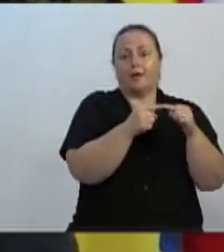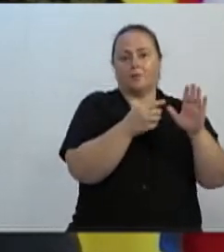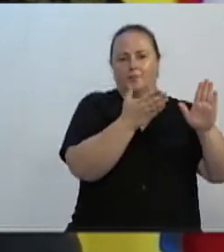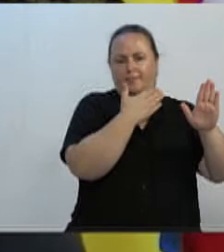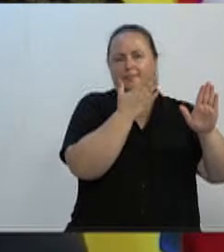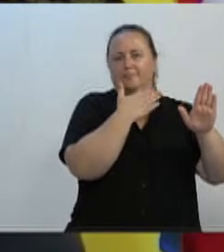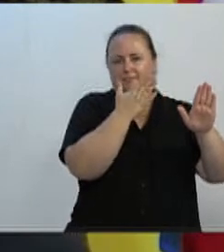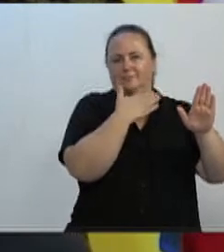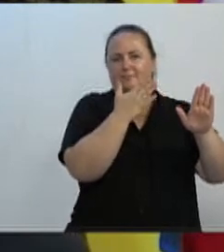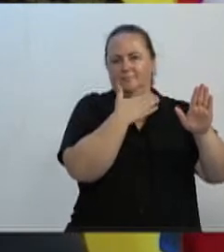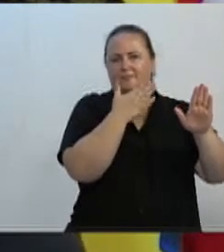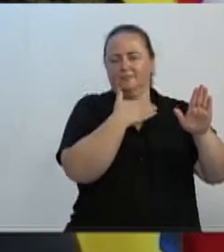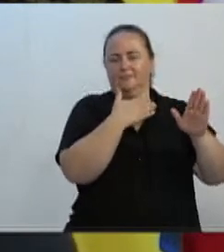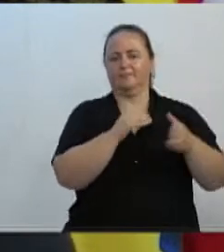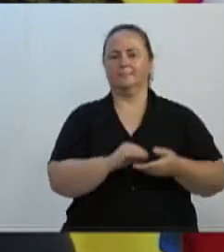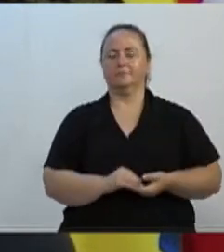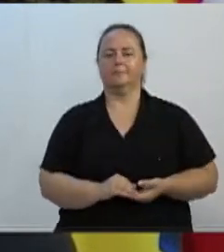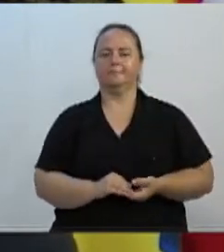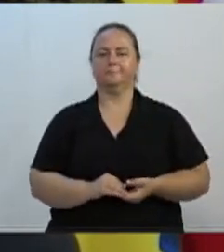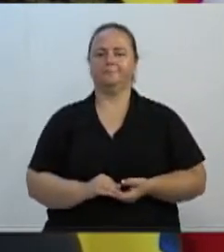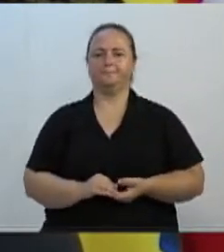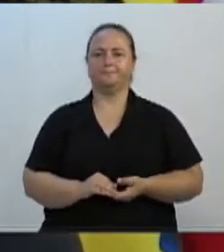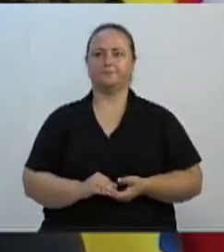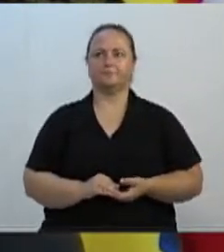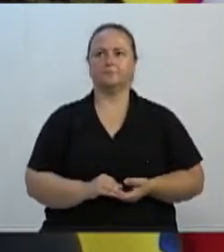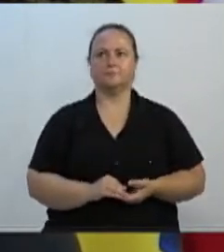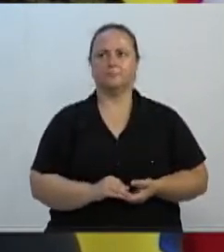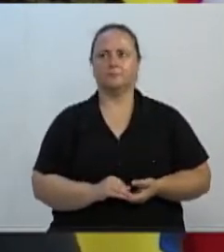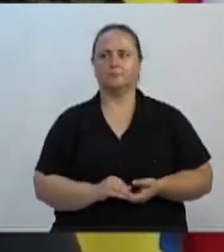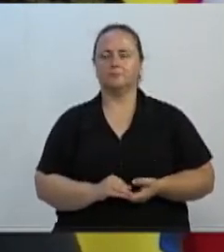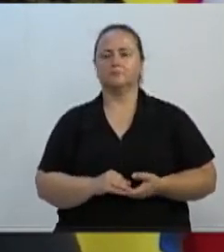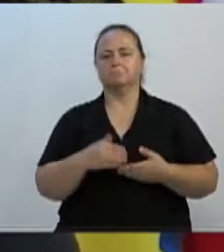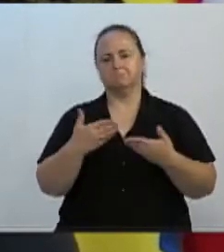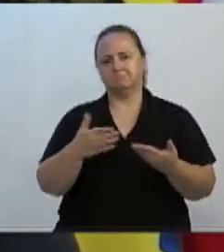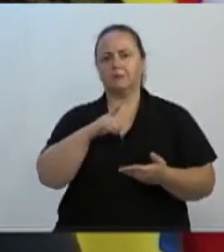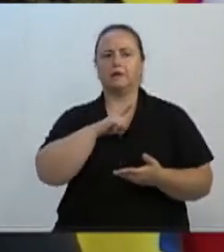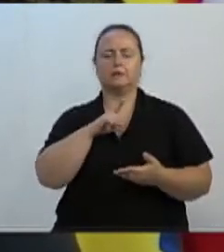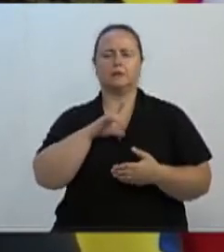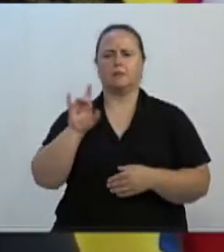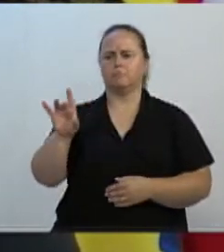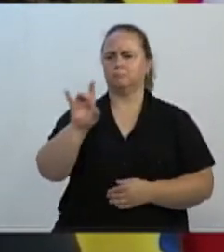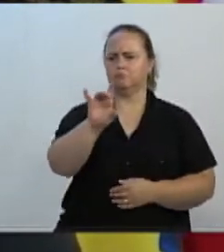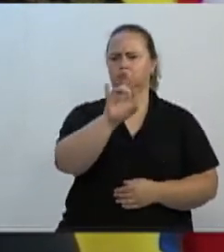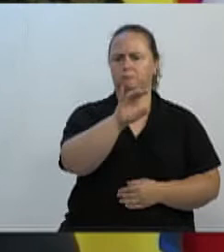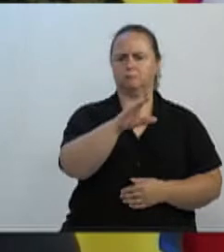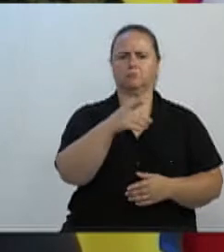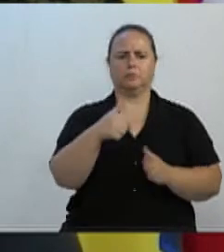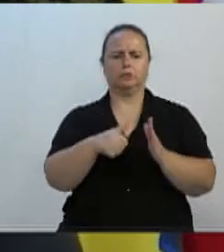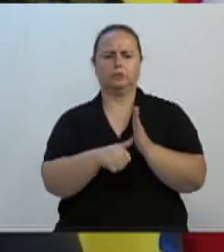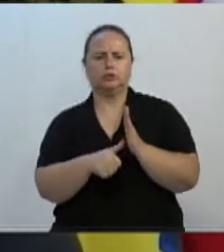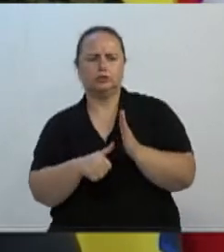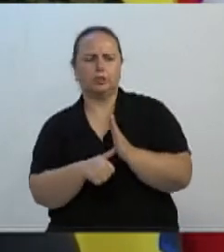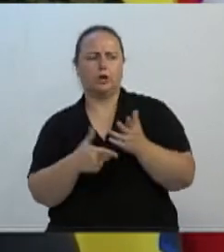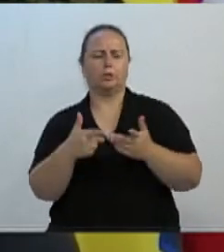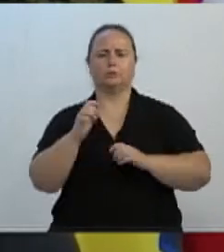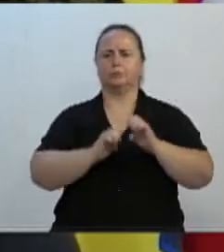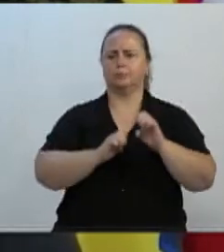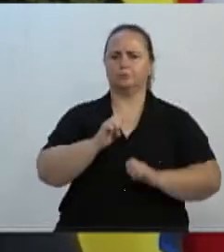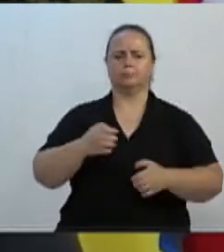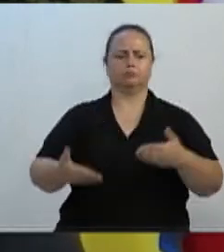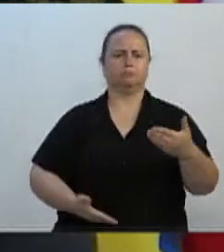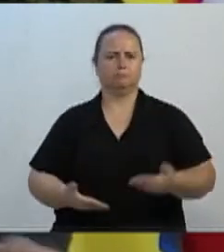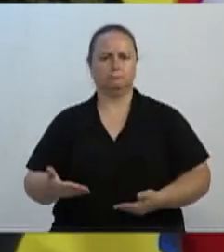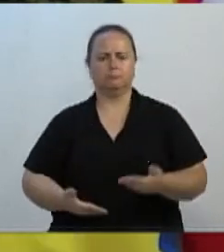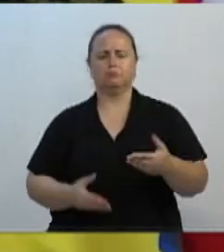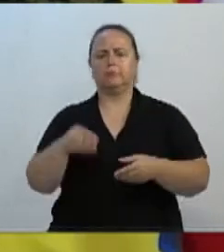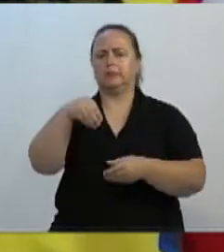da alíquota fixa. calculado em relação a cada profissional habilitado, sócio, empregado ou não, que presta serviço em nome da